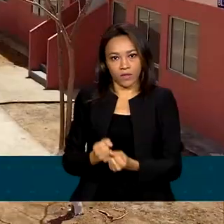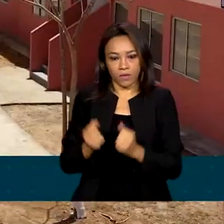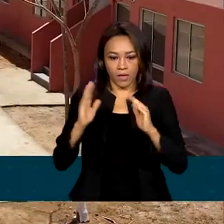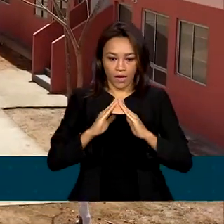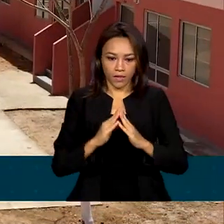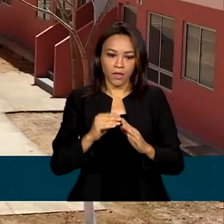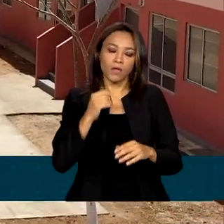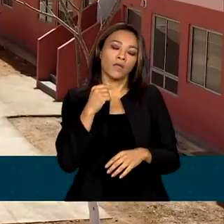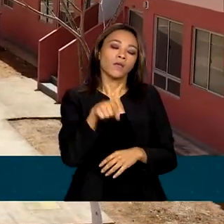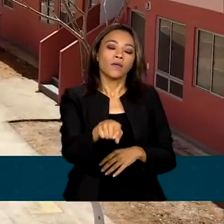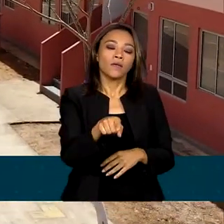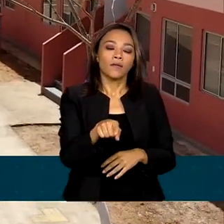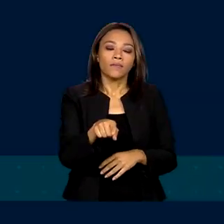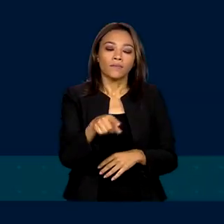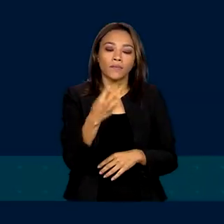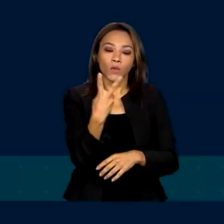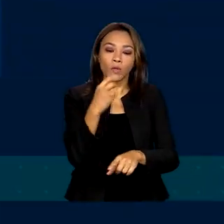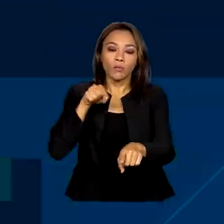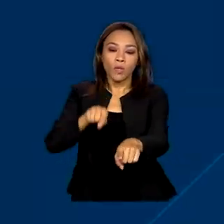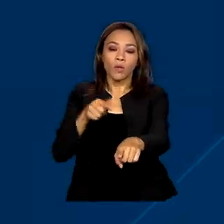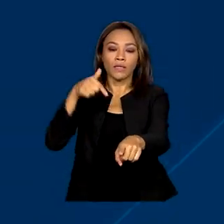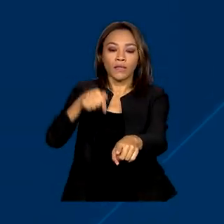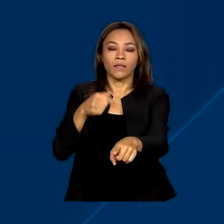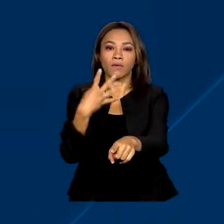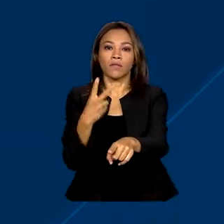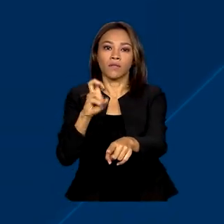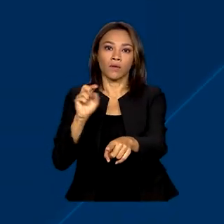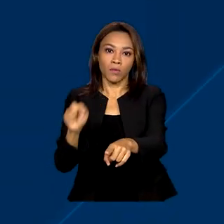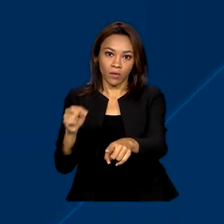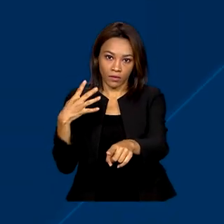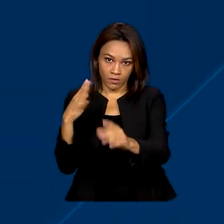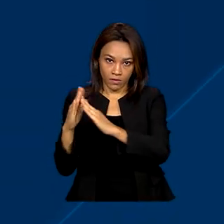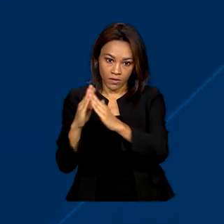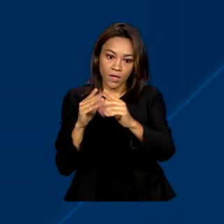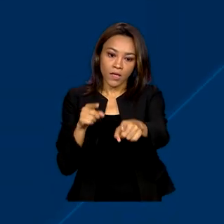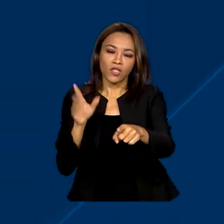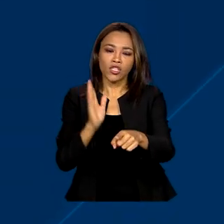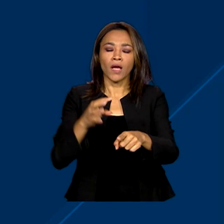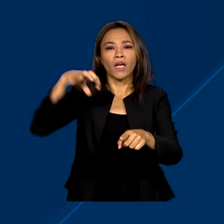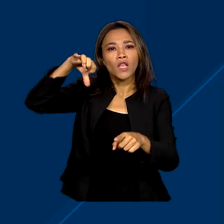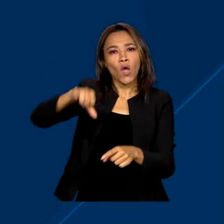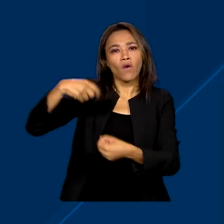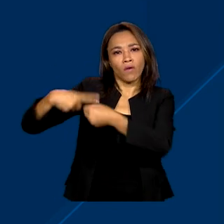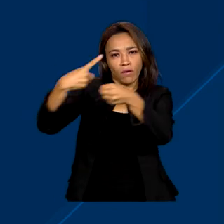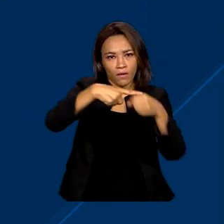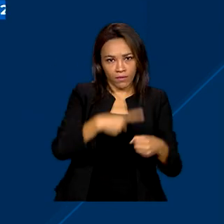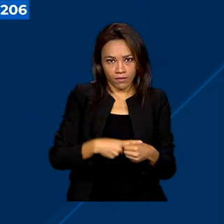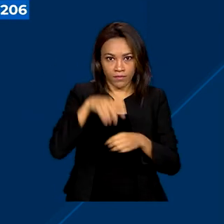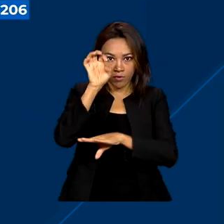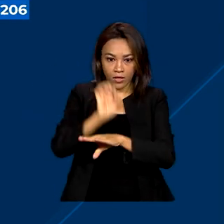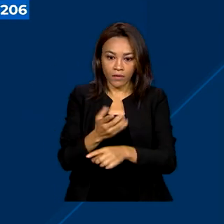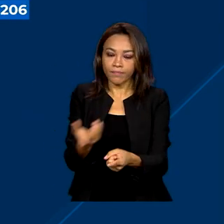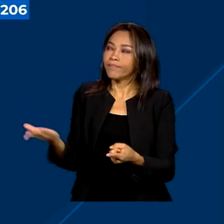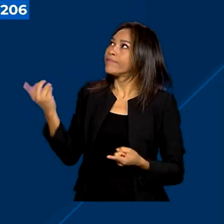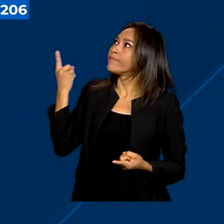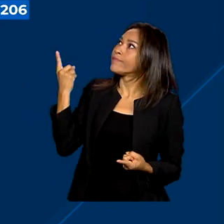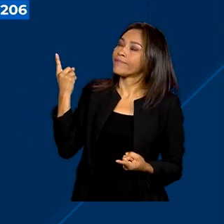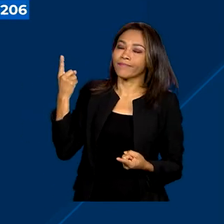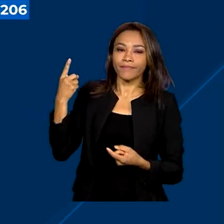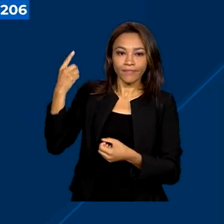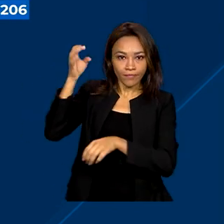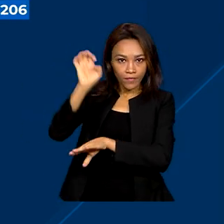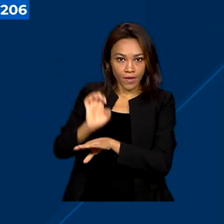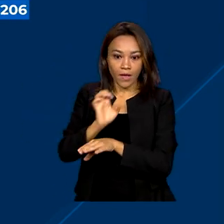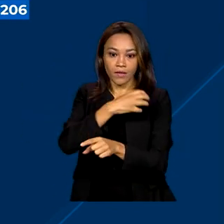milhões e 900 mil reais. As moradias entregues estão distribuídas em nove municípios do país e são eles Santo